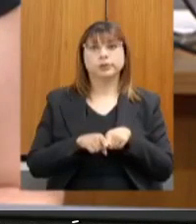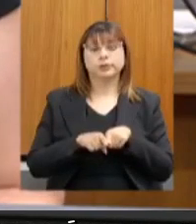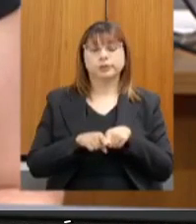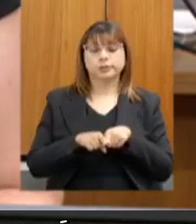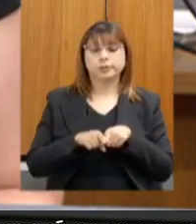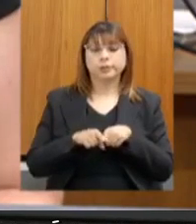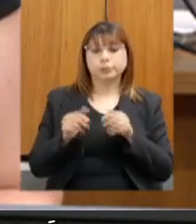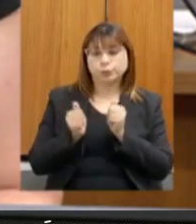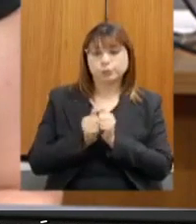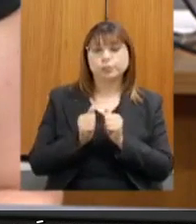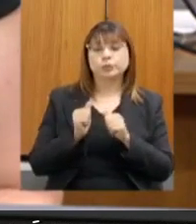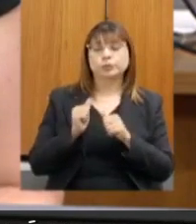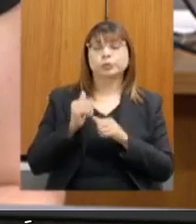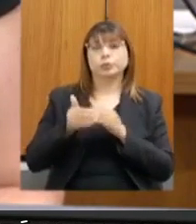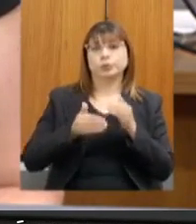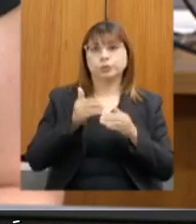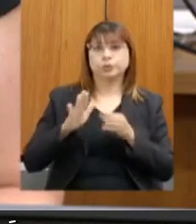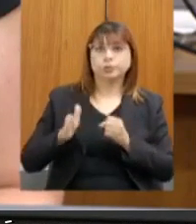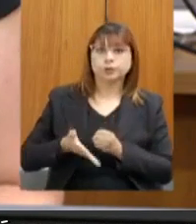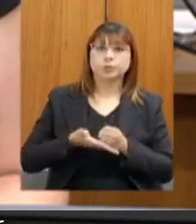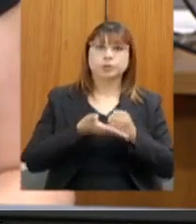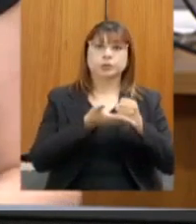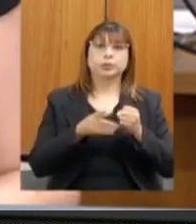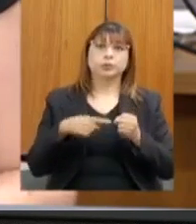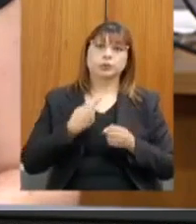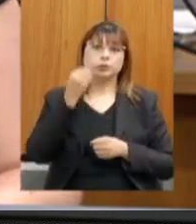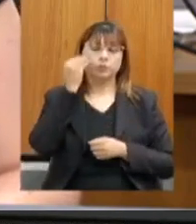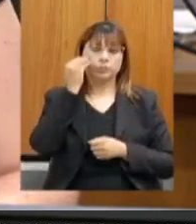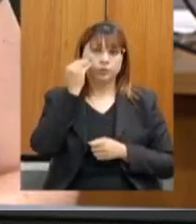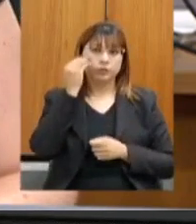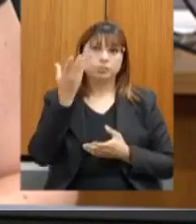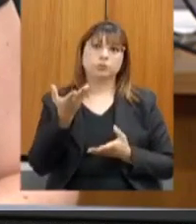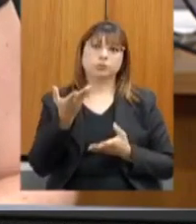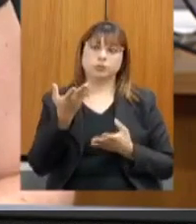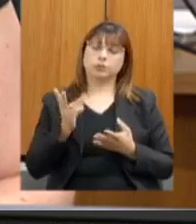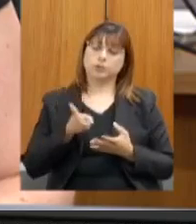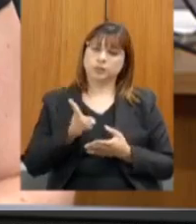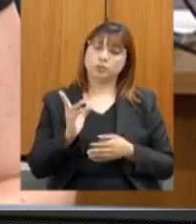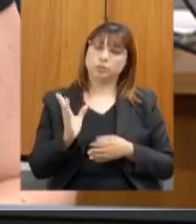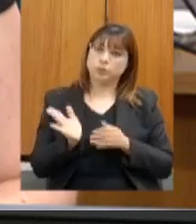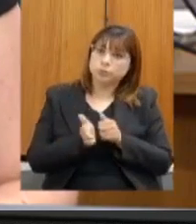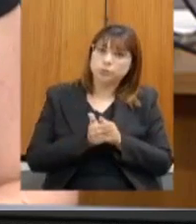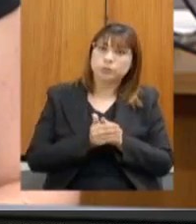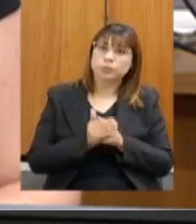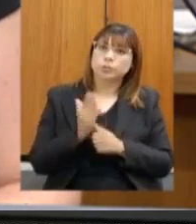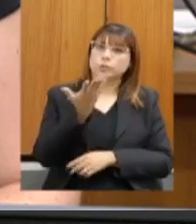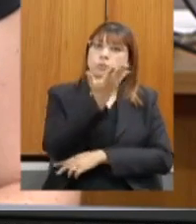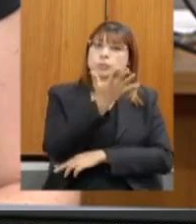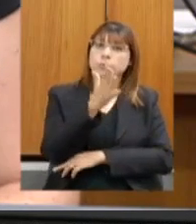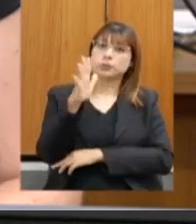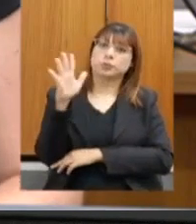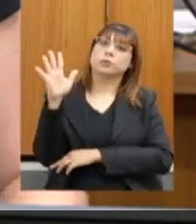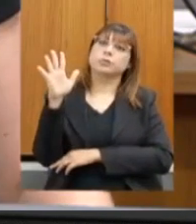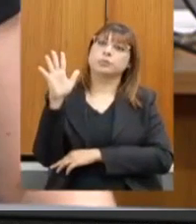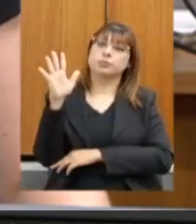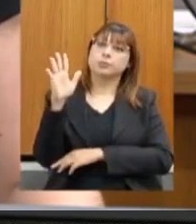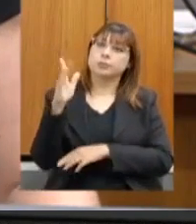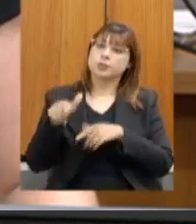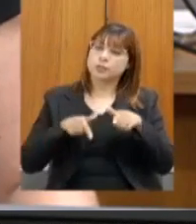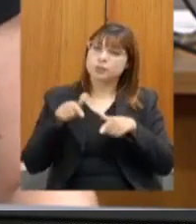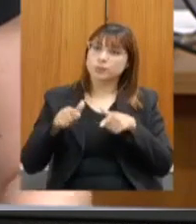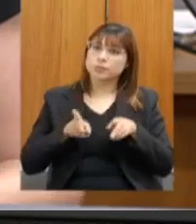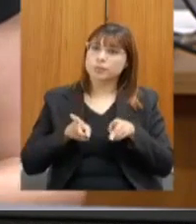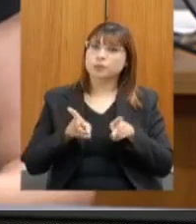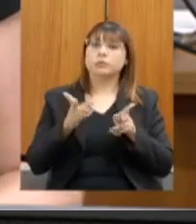sempre também protegendo o meio ambiente e realizando as ações da forma mais responsável